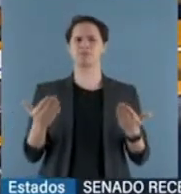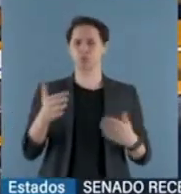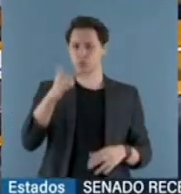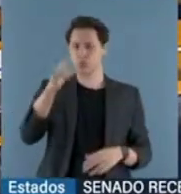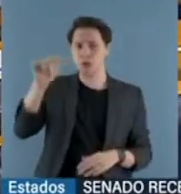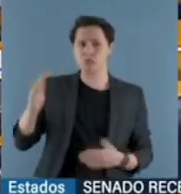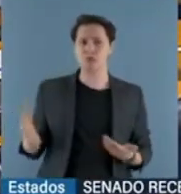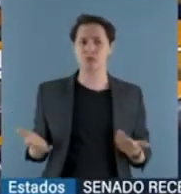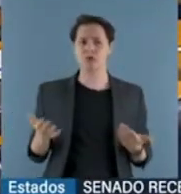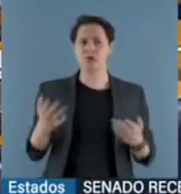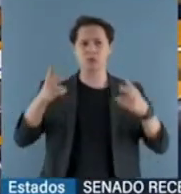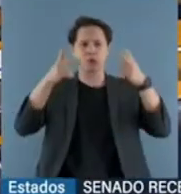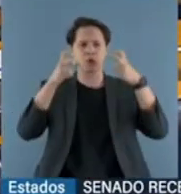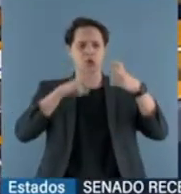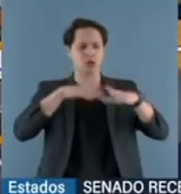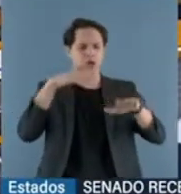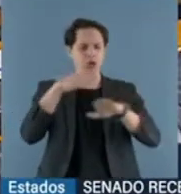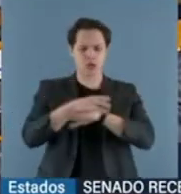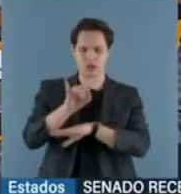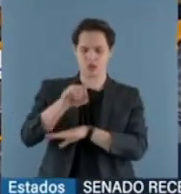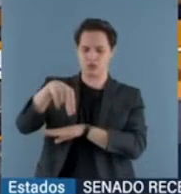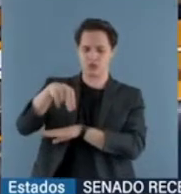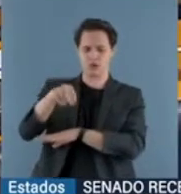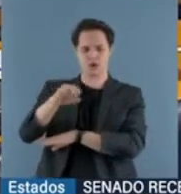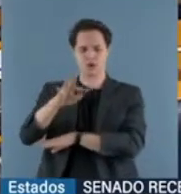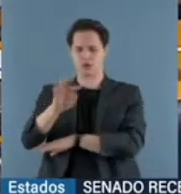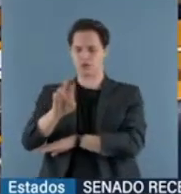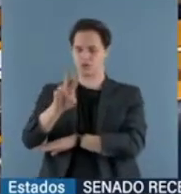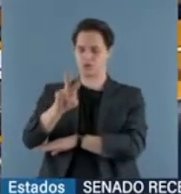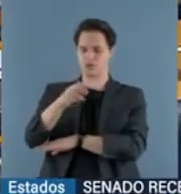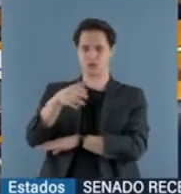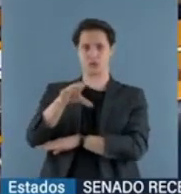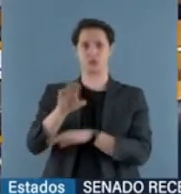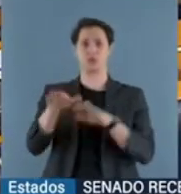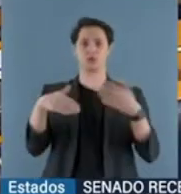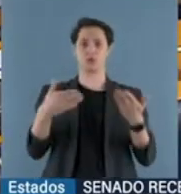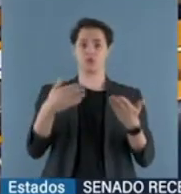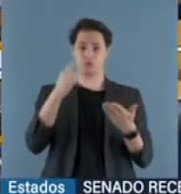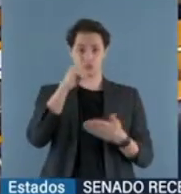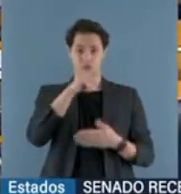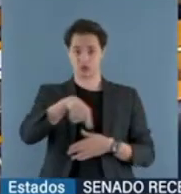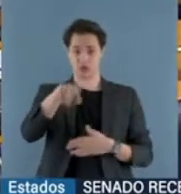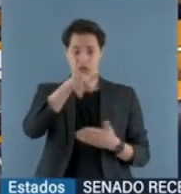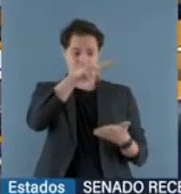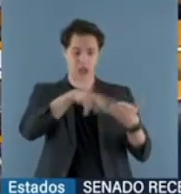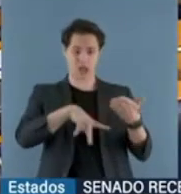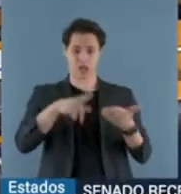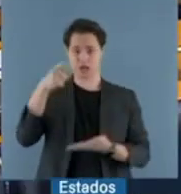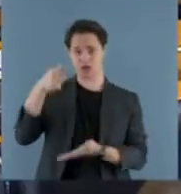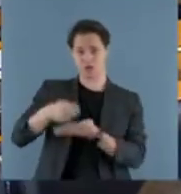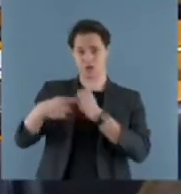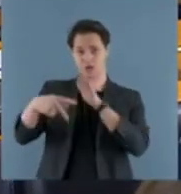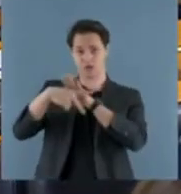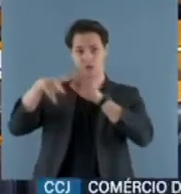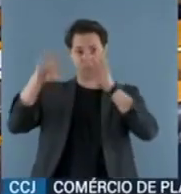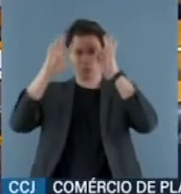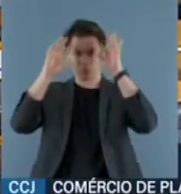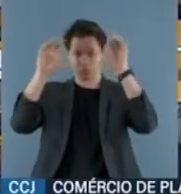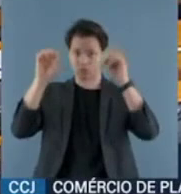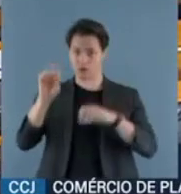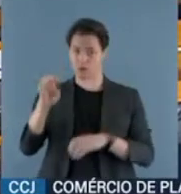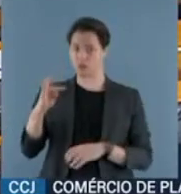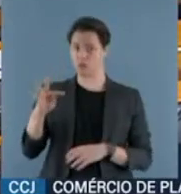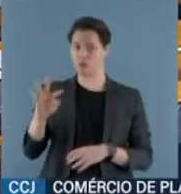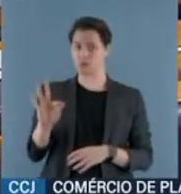somente se houver uma intervenção, eu convido o senador a fazer leitura das decisões do Supremo Tribunal Federal. Não é à toa